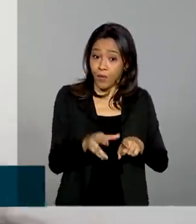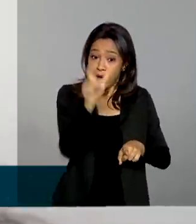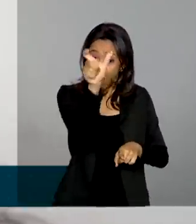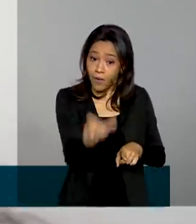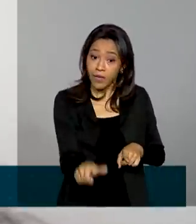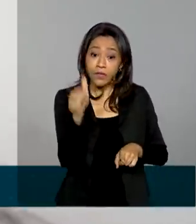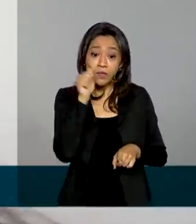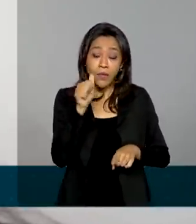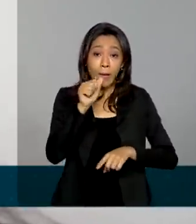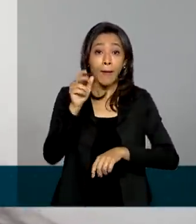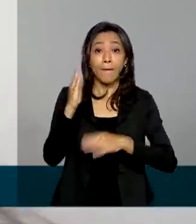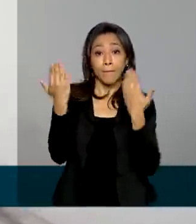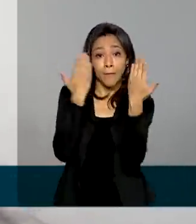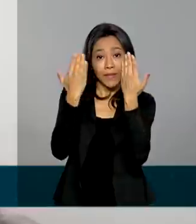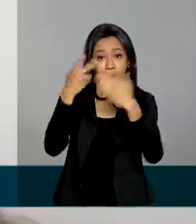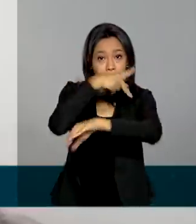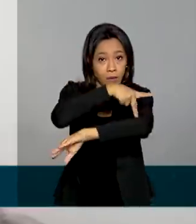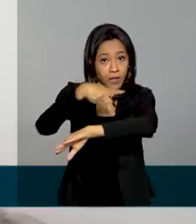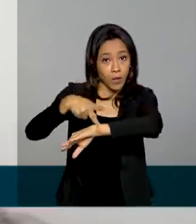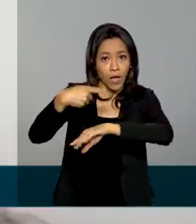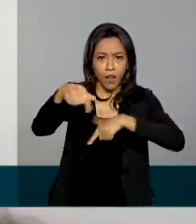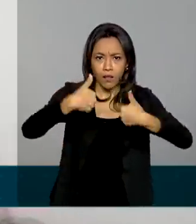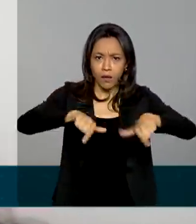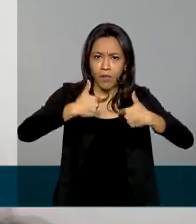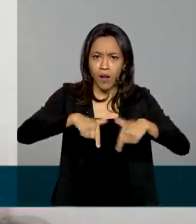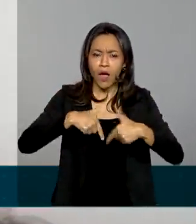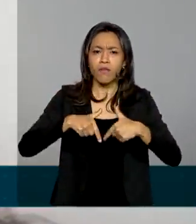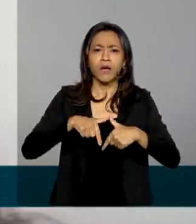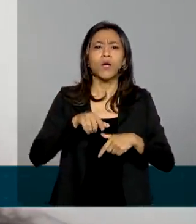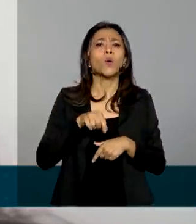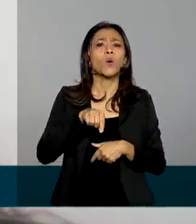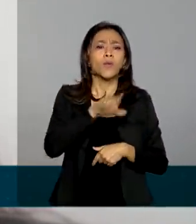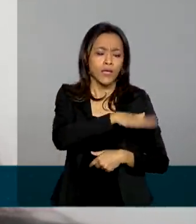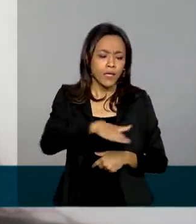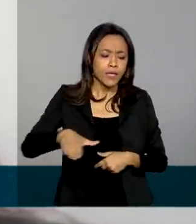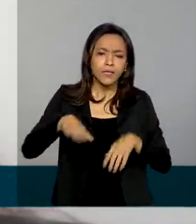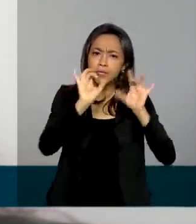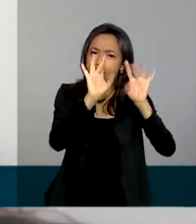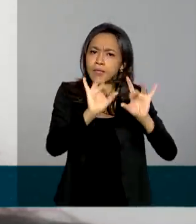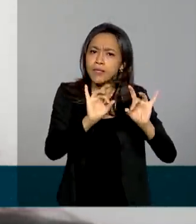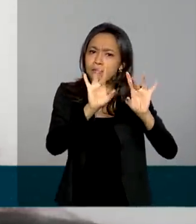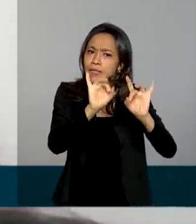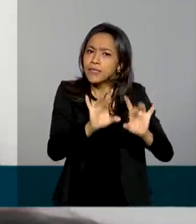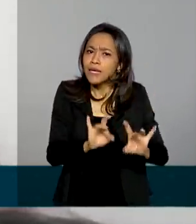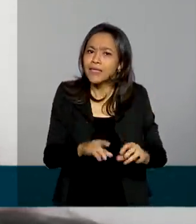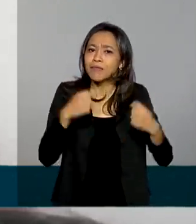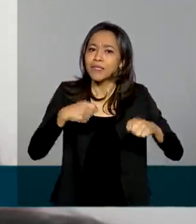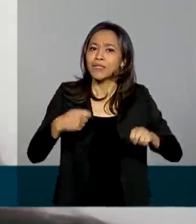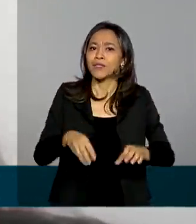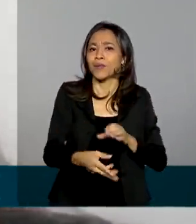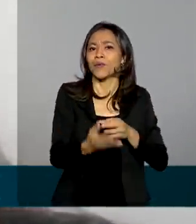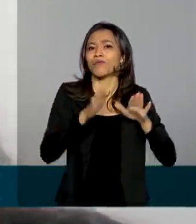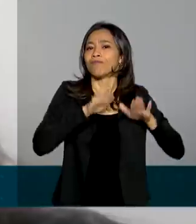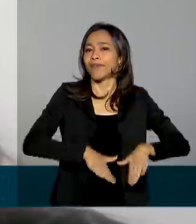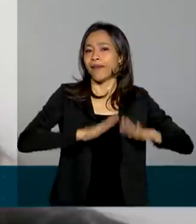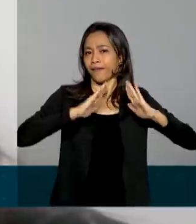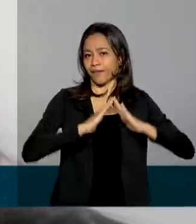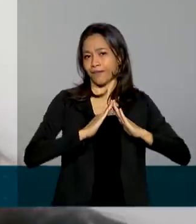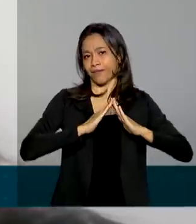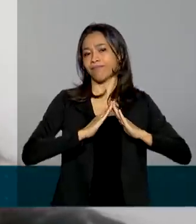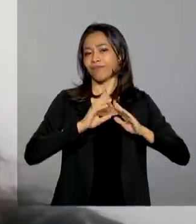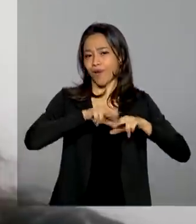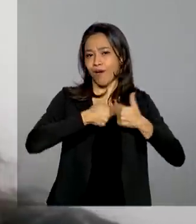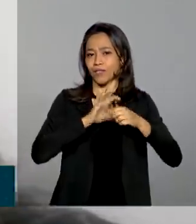psicopedagoga. Ela trabalhava com crianças especiais e precisou se afastar durante a pandemia. Eu fiquei muito